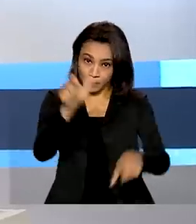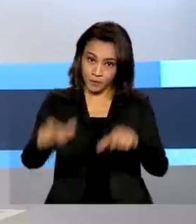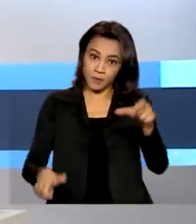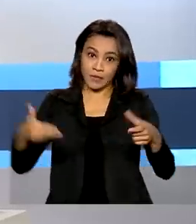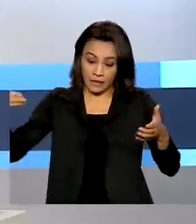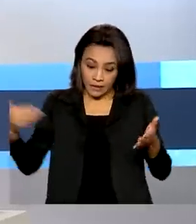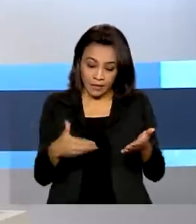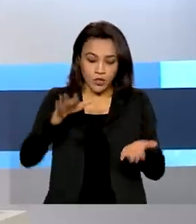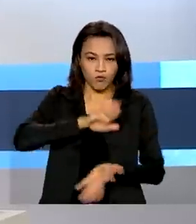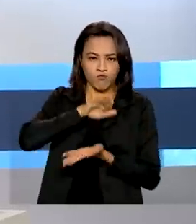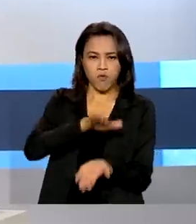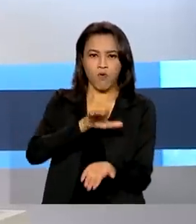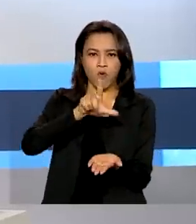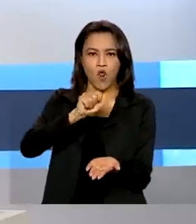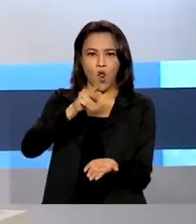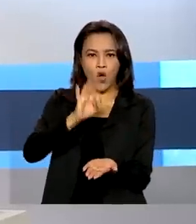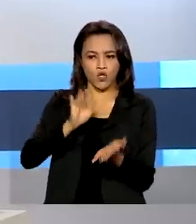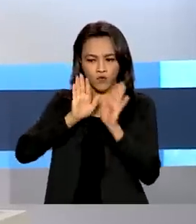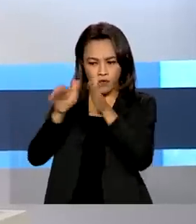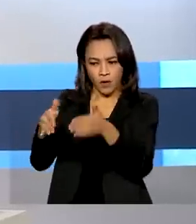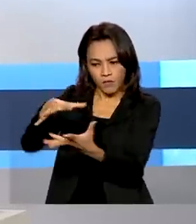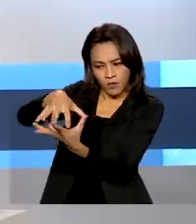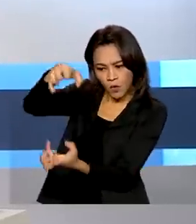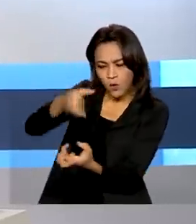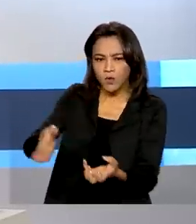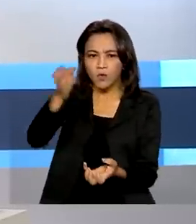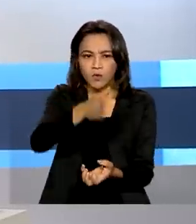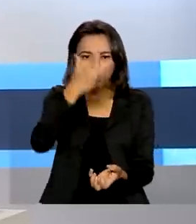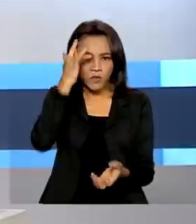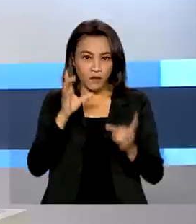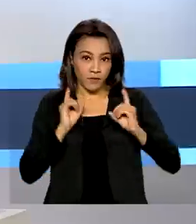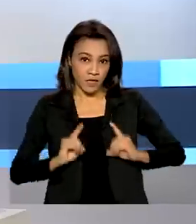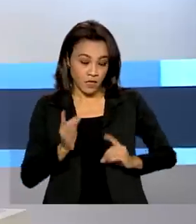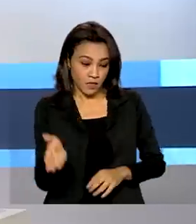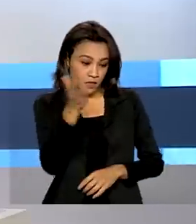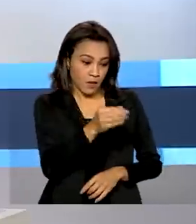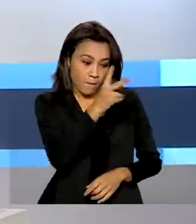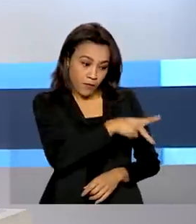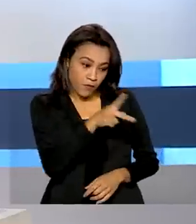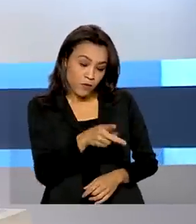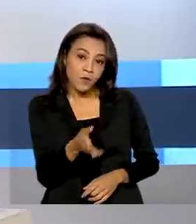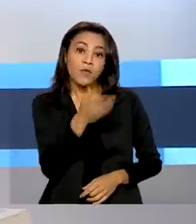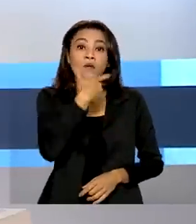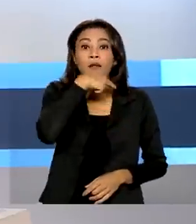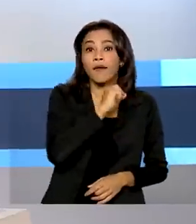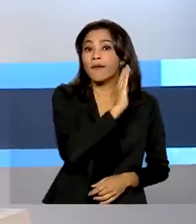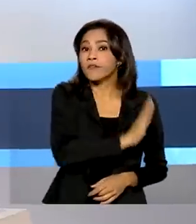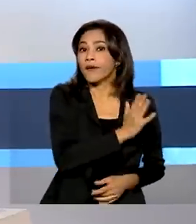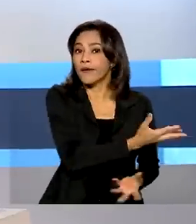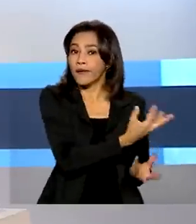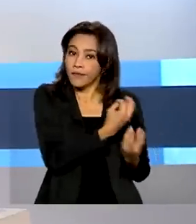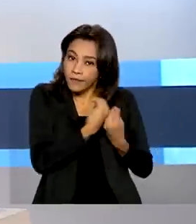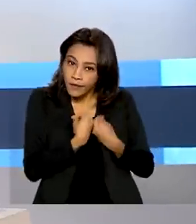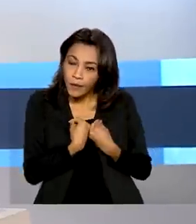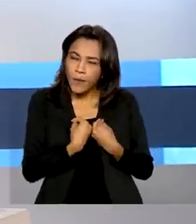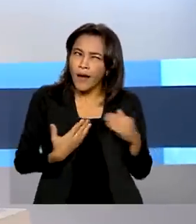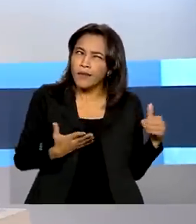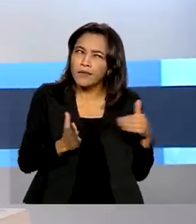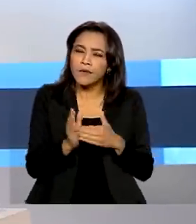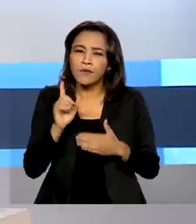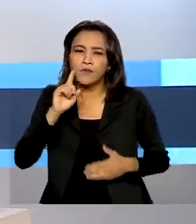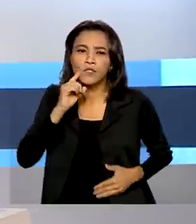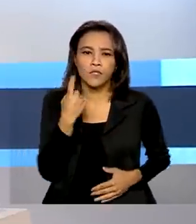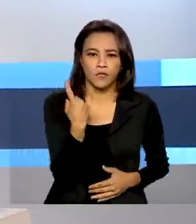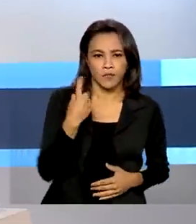lote, a prioridade foi para idosos, pessoas com deficiência, professores e para quem entregou a declaração até o dia